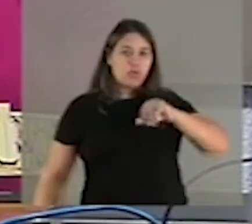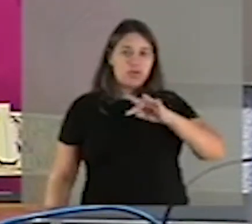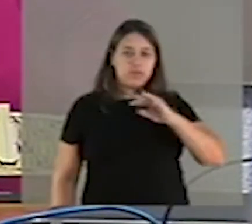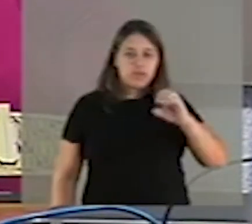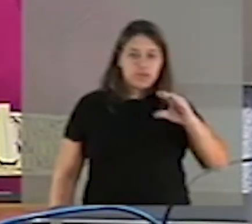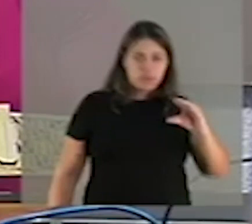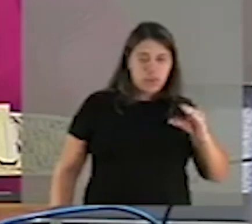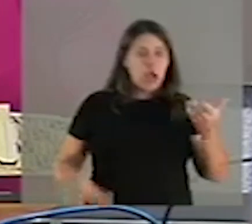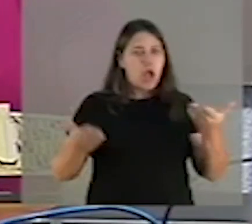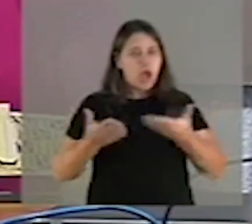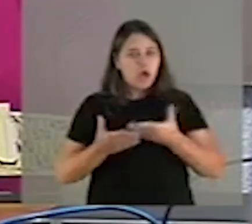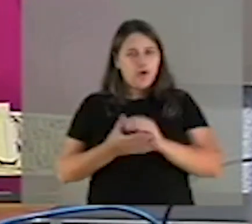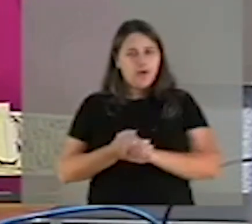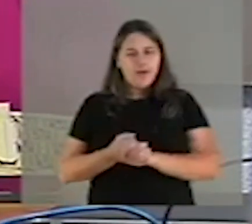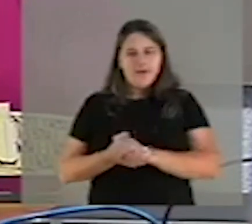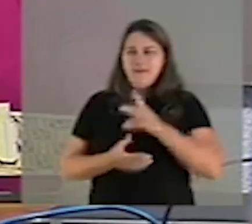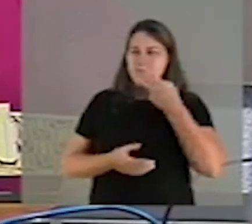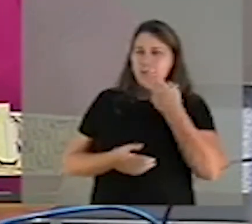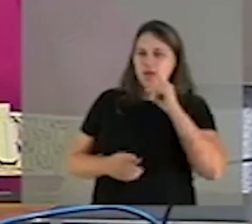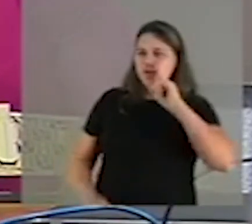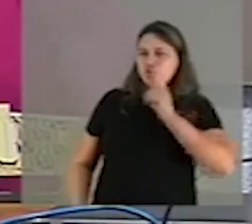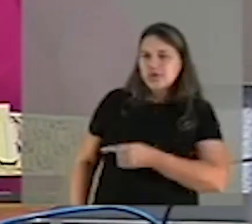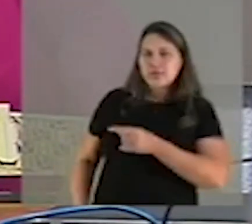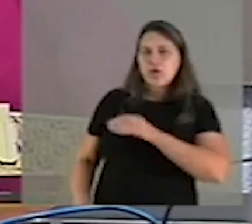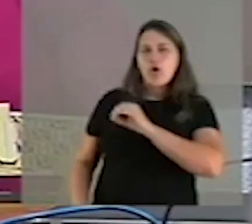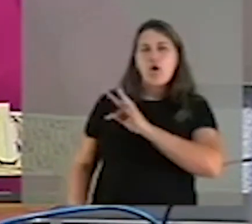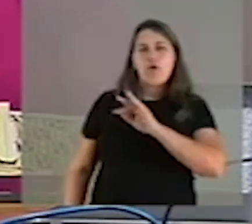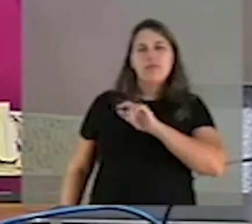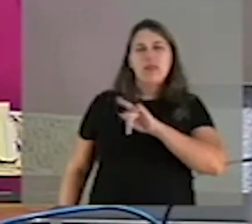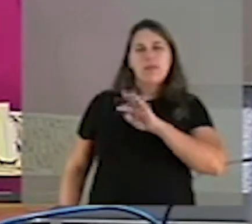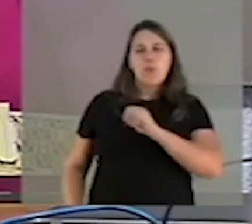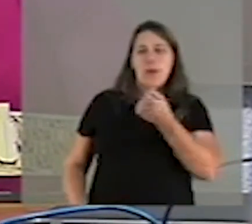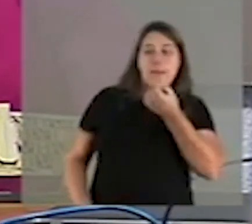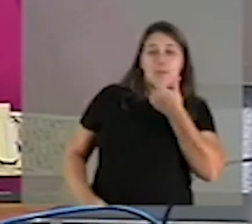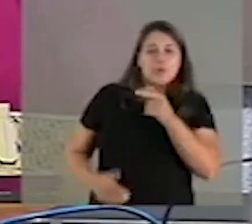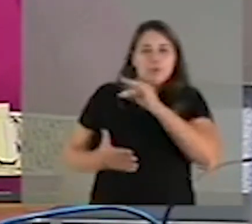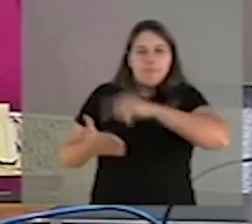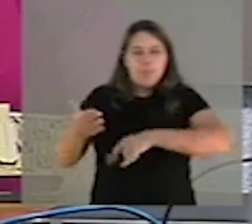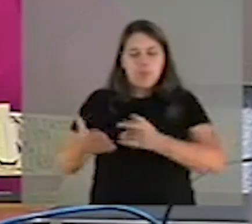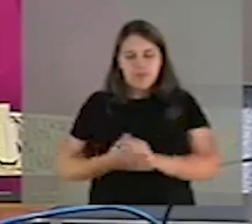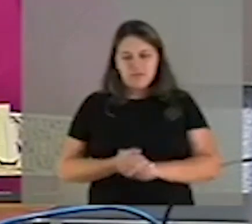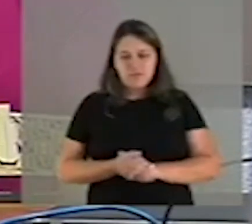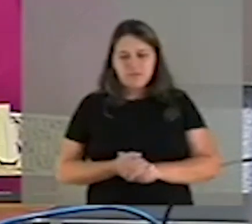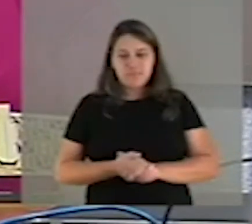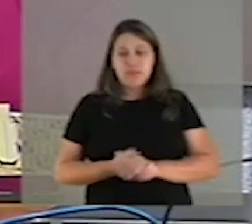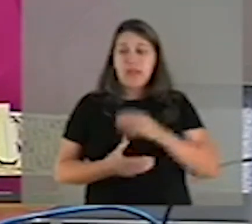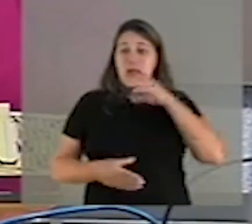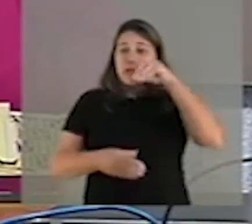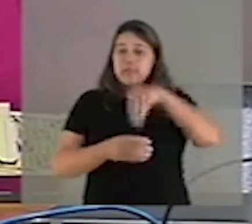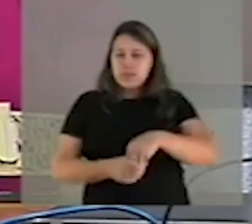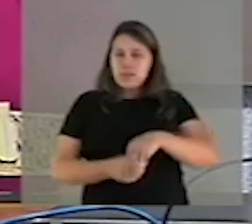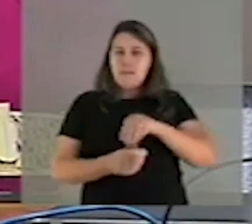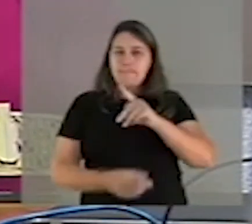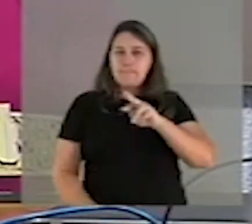A prescrição off-label não é um protocolo do SUS. A prescrição off-label é um ato médico dentro da prerrogativa. Dentro da